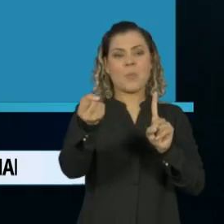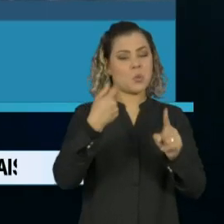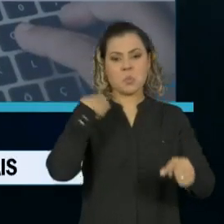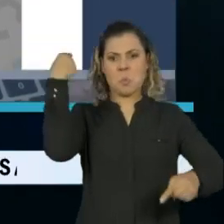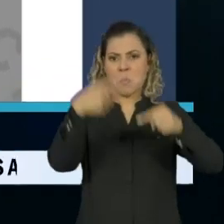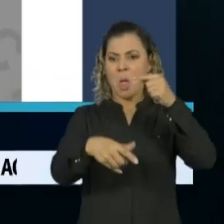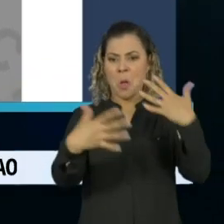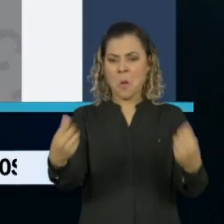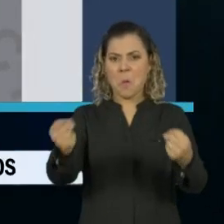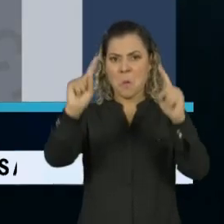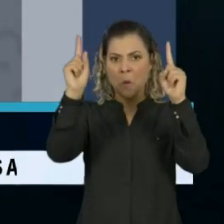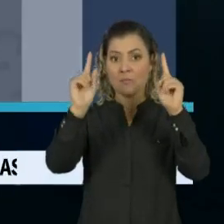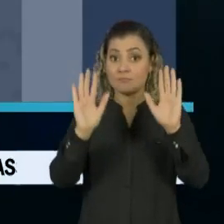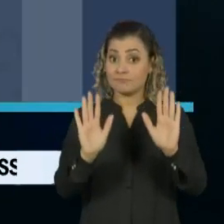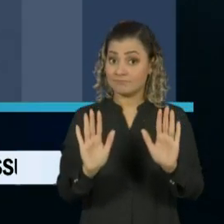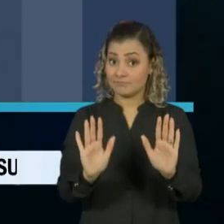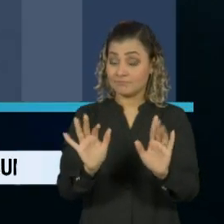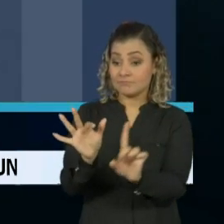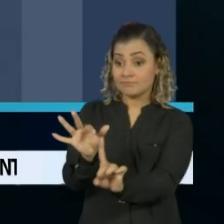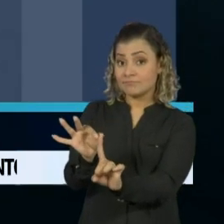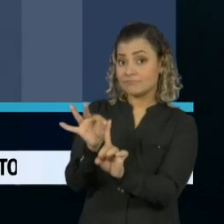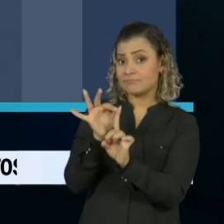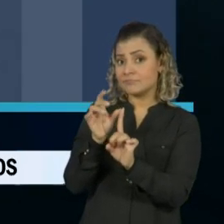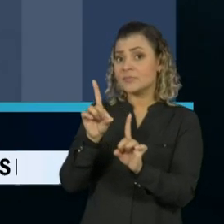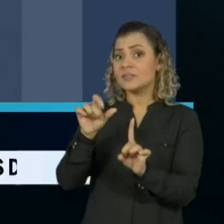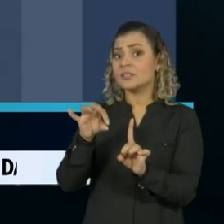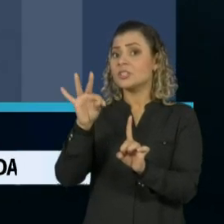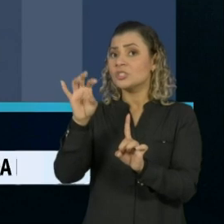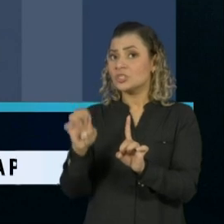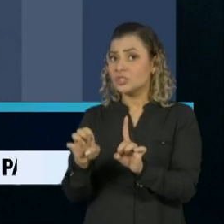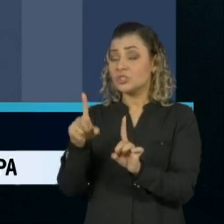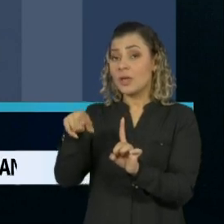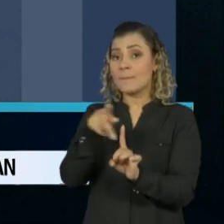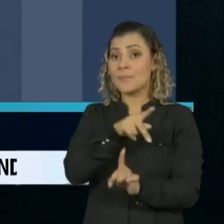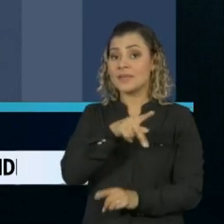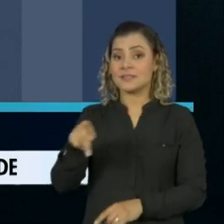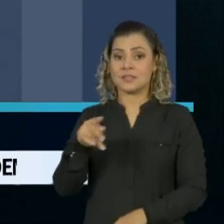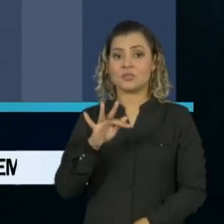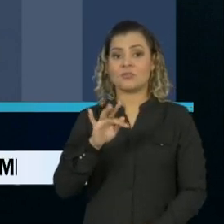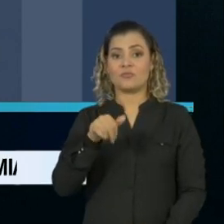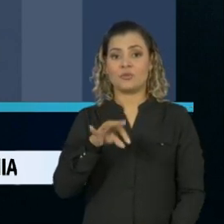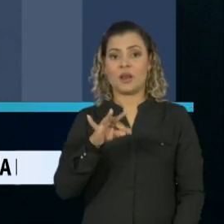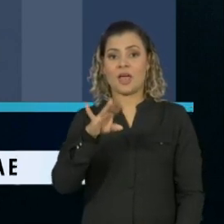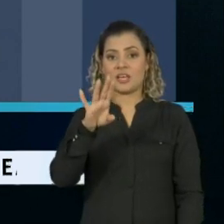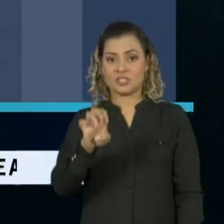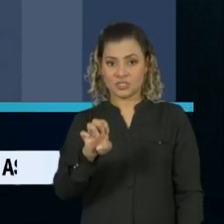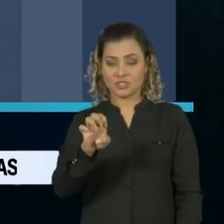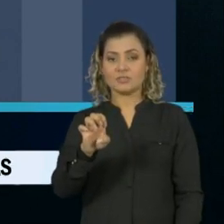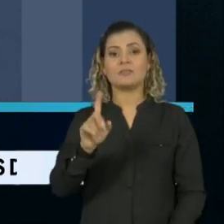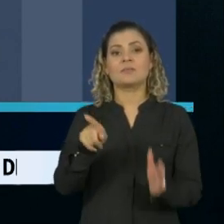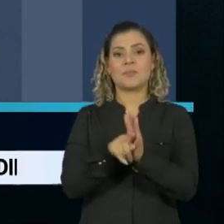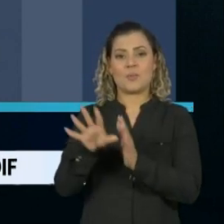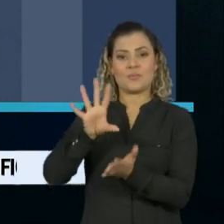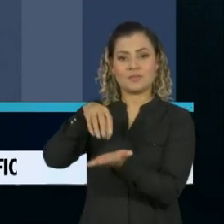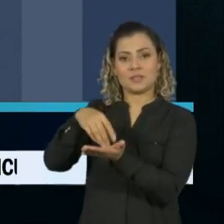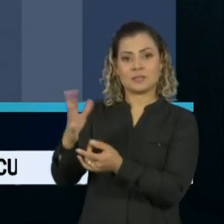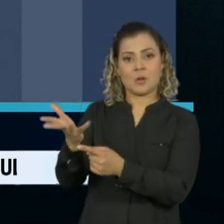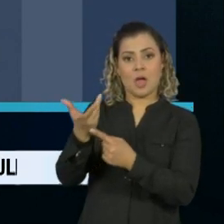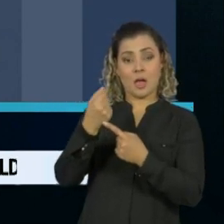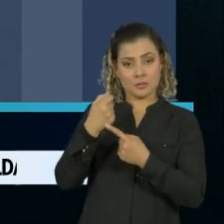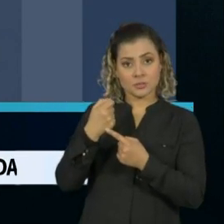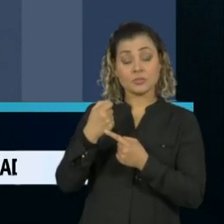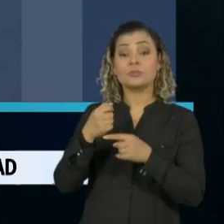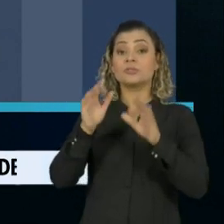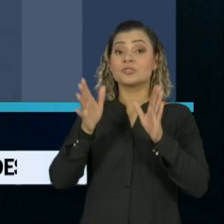O cancelamento da nomeação de Dante Mantovani para a presidência da Funarte, a Fundação Nacional de Artes, foi publicado em edição